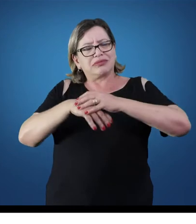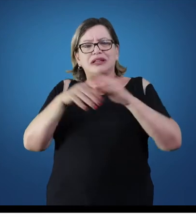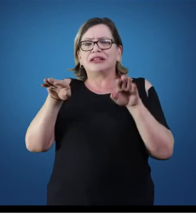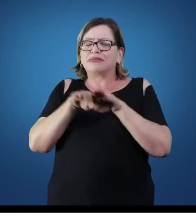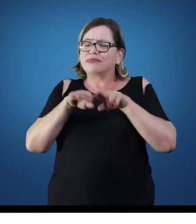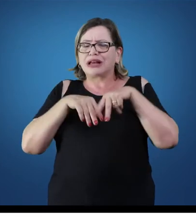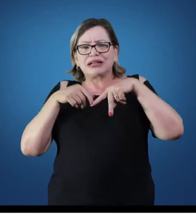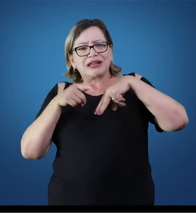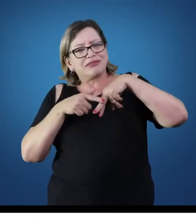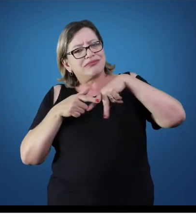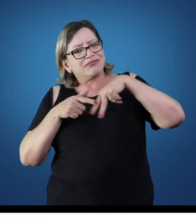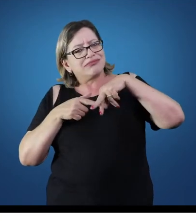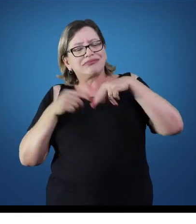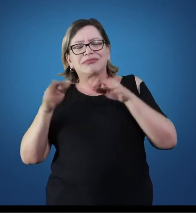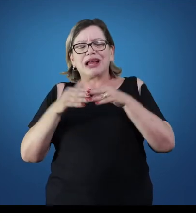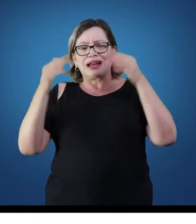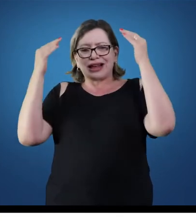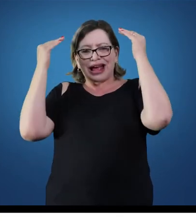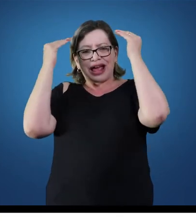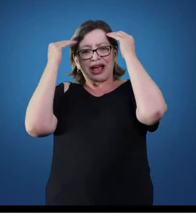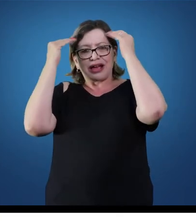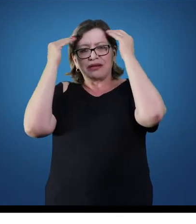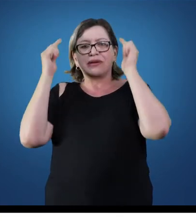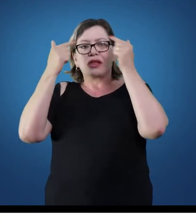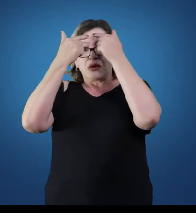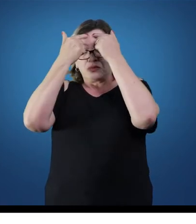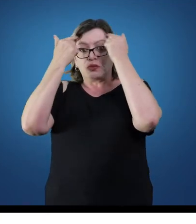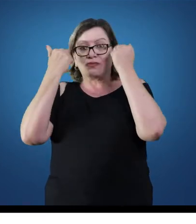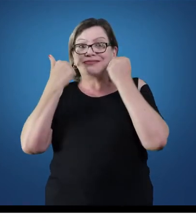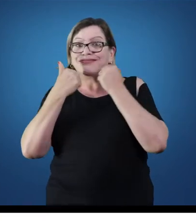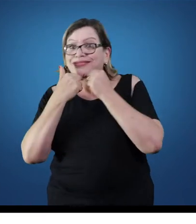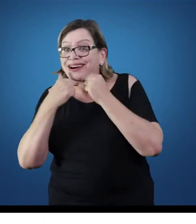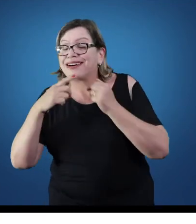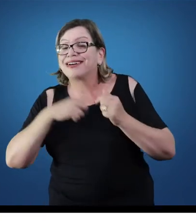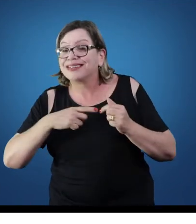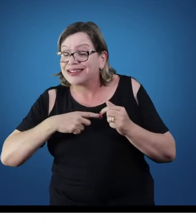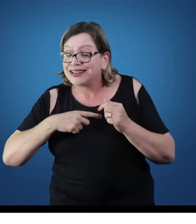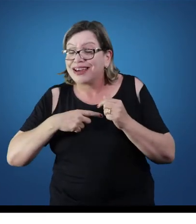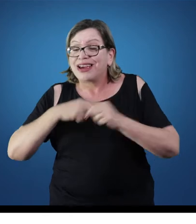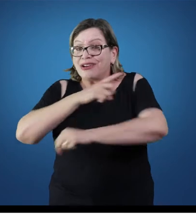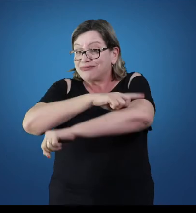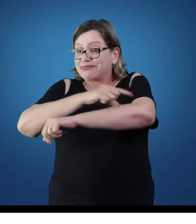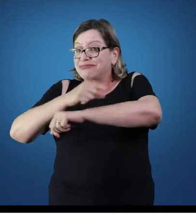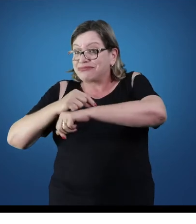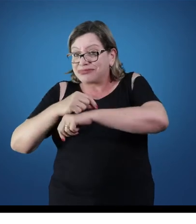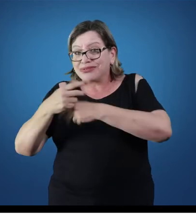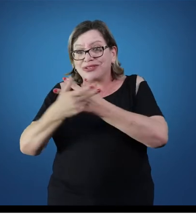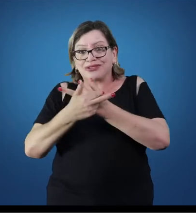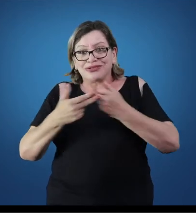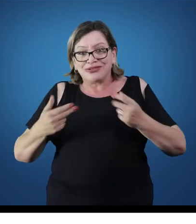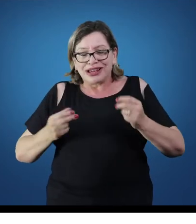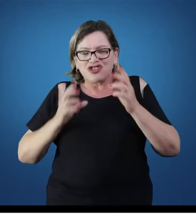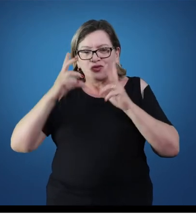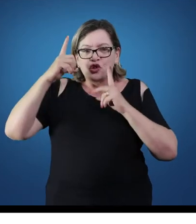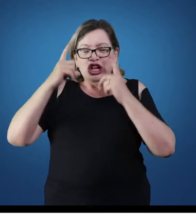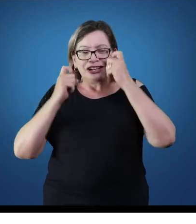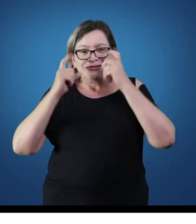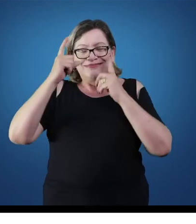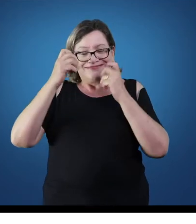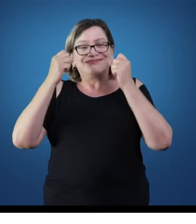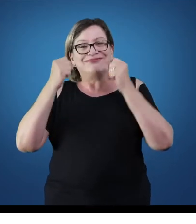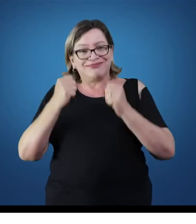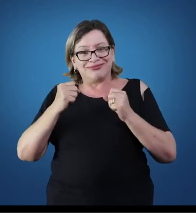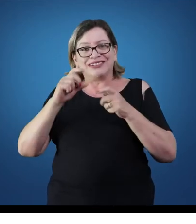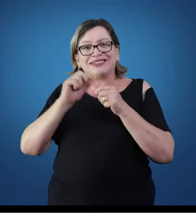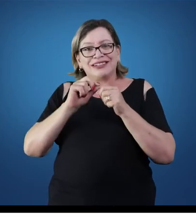inferior livre, da cabeça, da face, como por exemplo esses músculos aqui, que são os músculos da mímica, que nós vamos